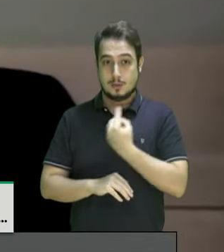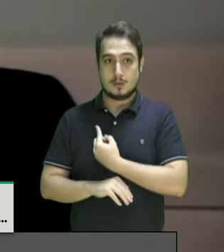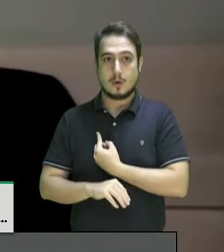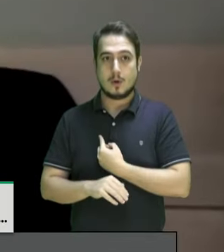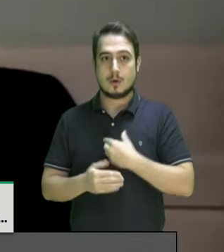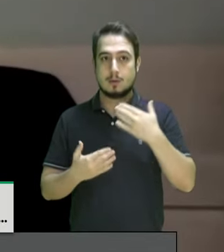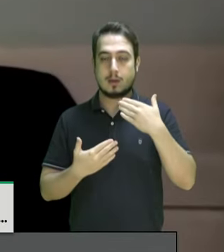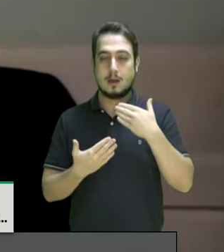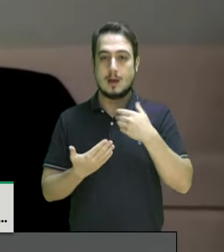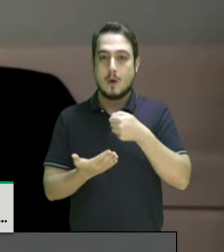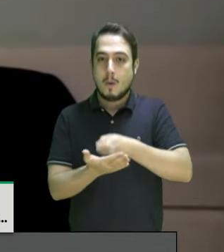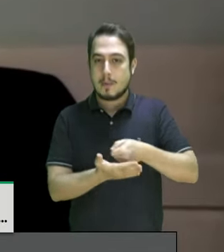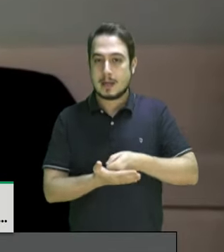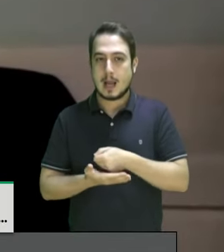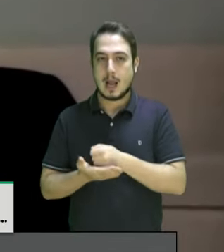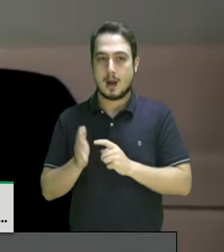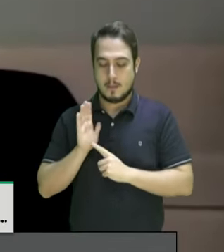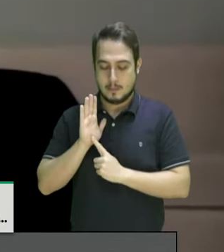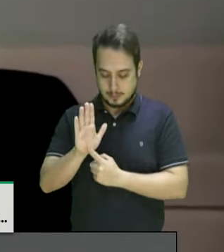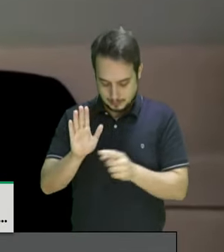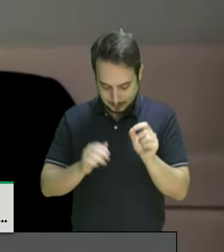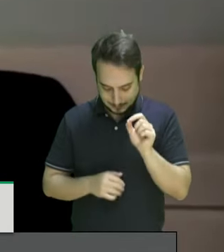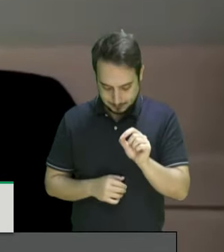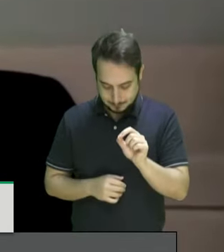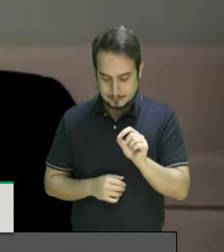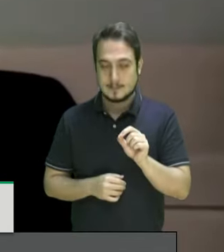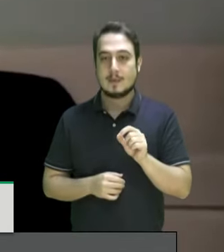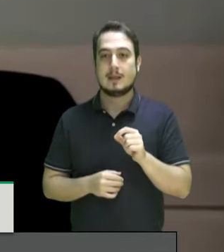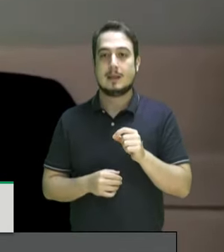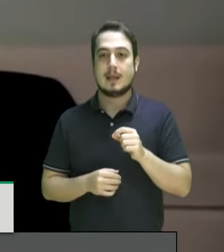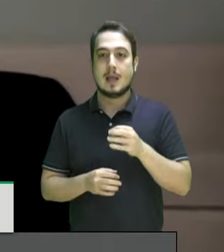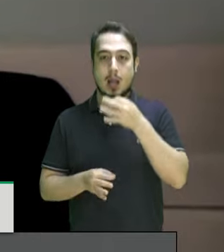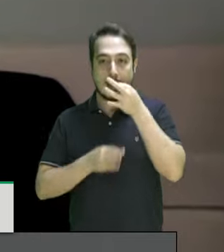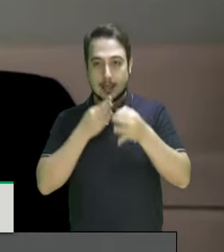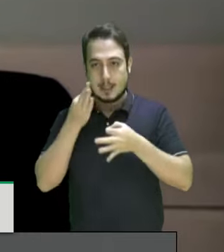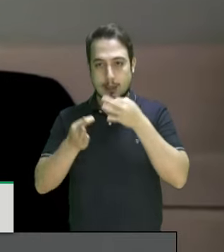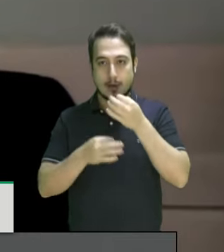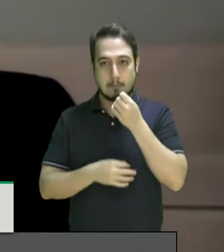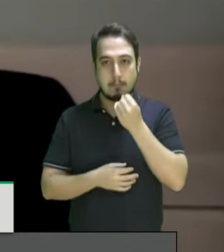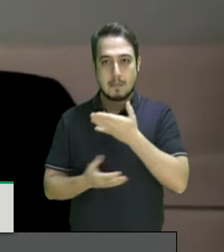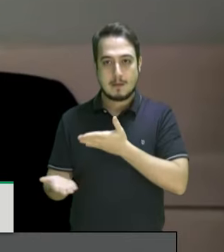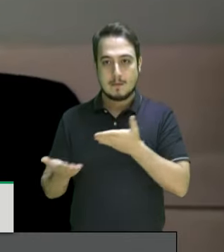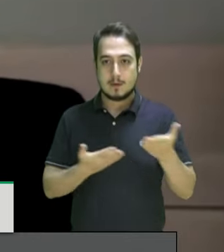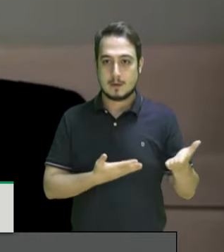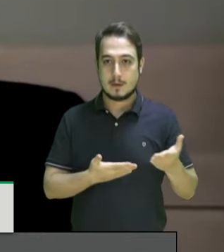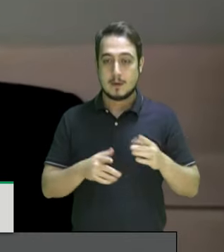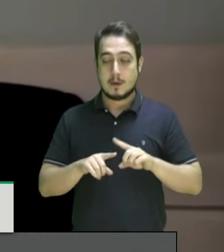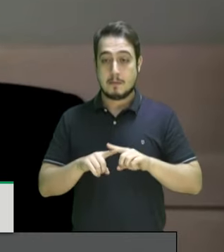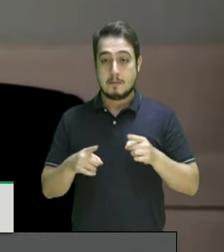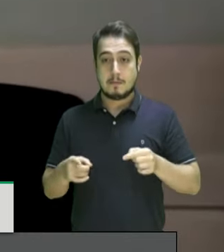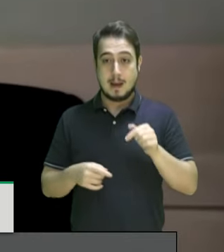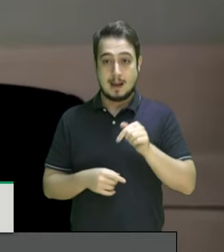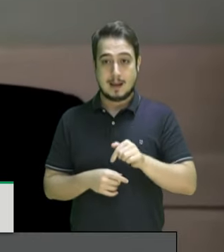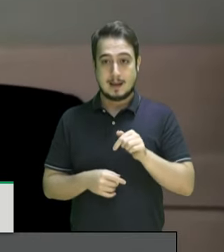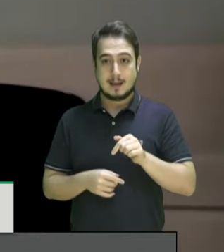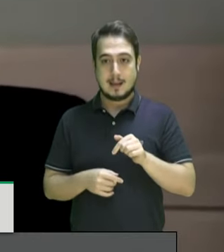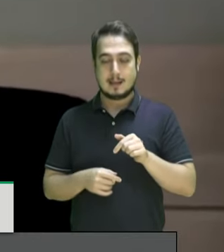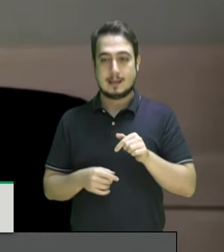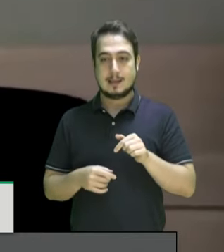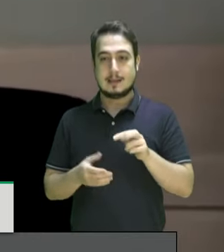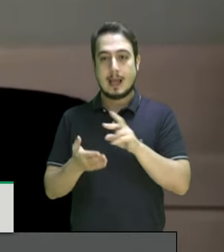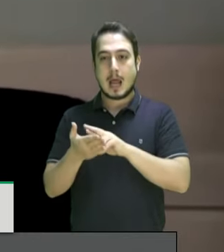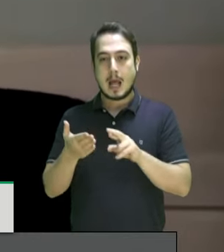manifestar dizendo que críticas são muito bem-vindas. Agora, nesse relatório sombra da sociedade civil,